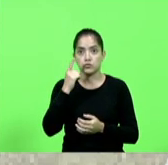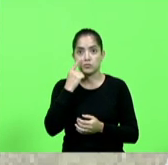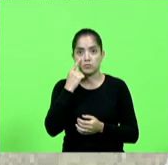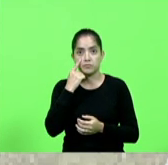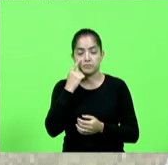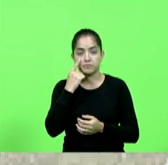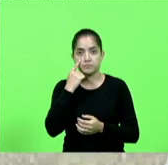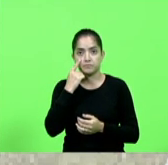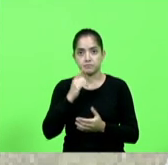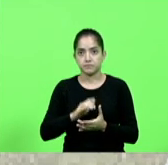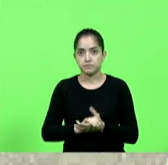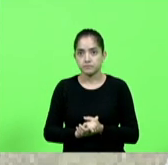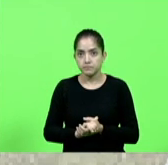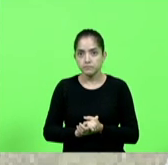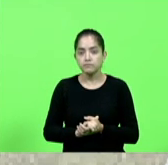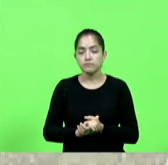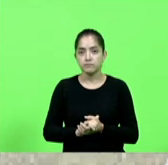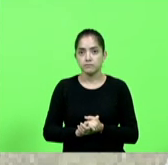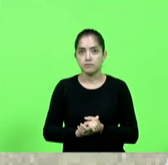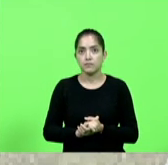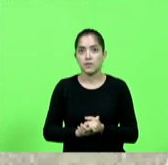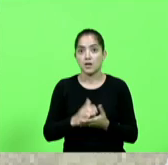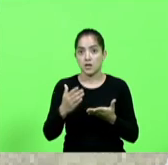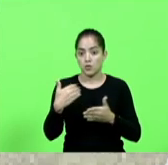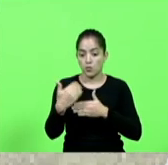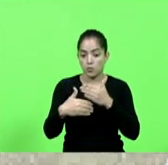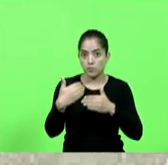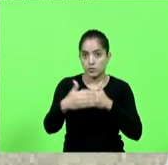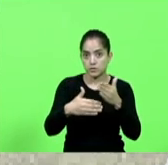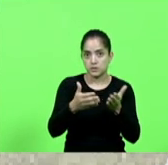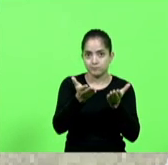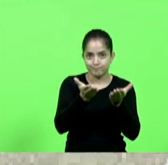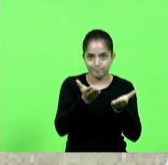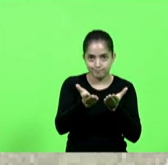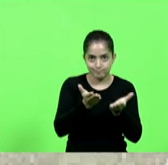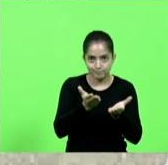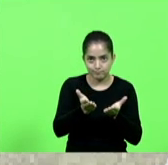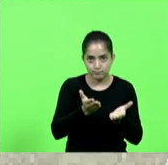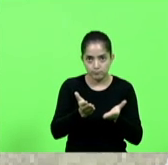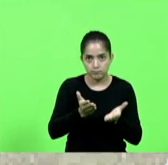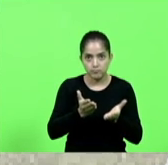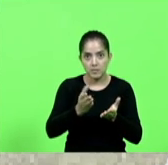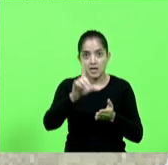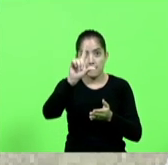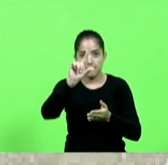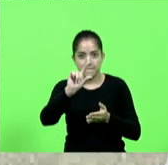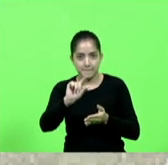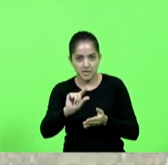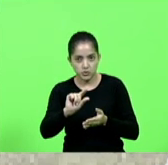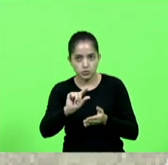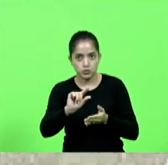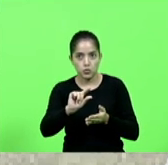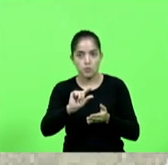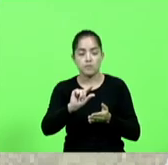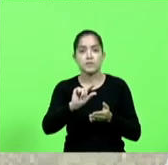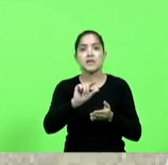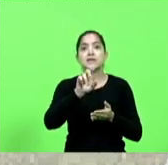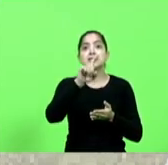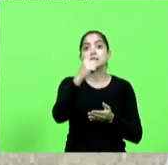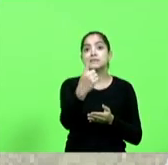para se ter uma ideia com o processo solicitatório, o valor da sondagem baixou de 230 mil para